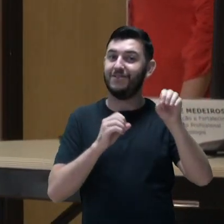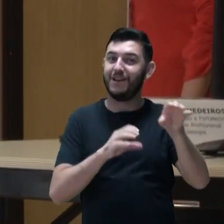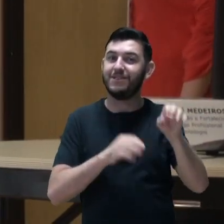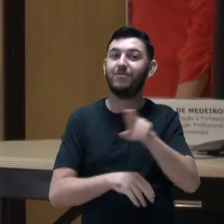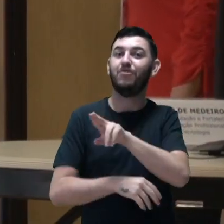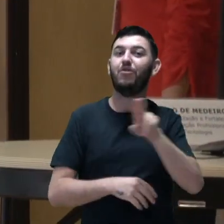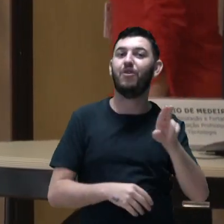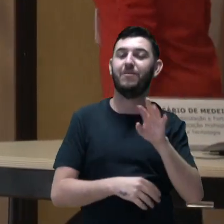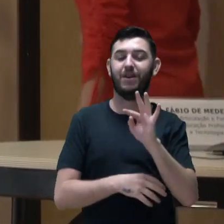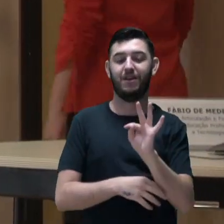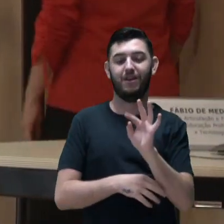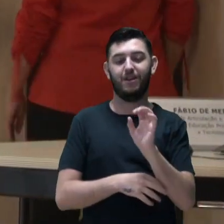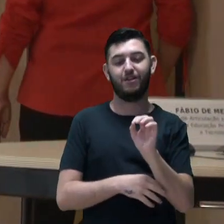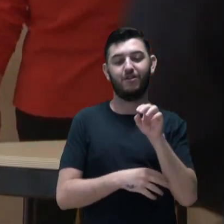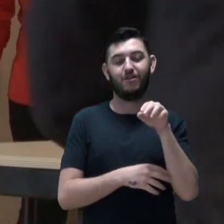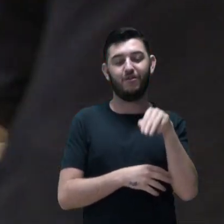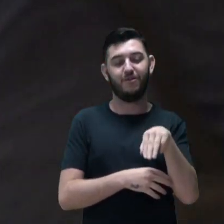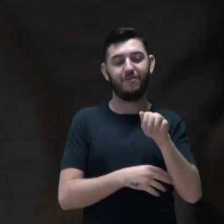Santana.